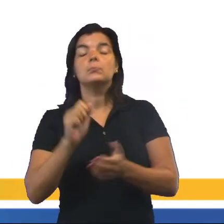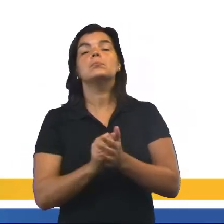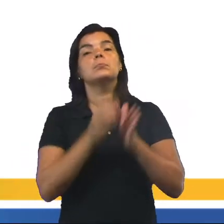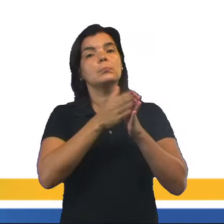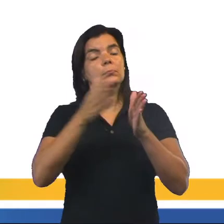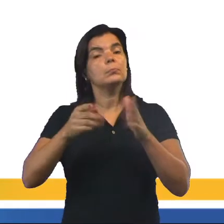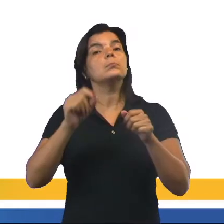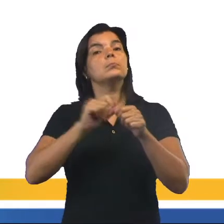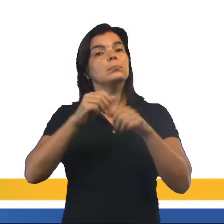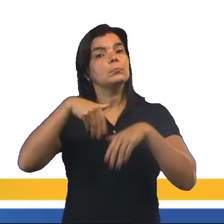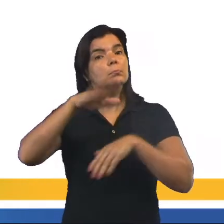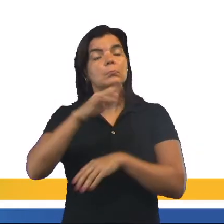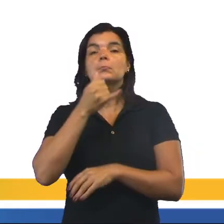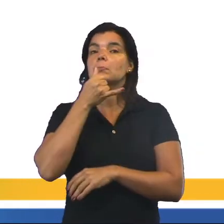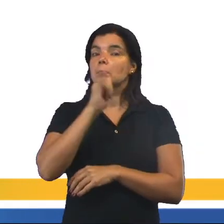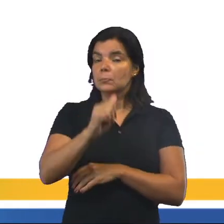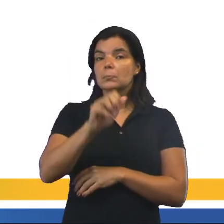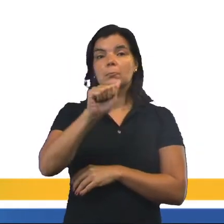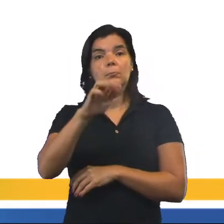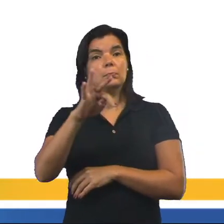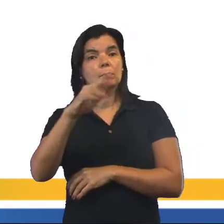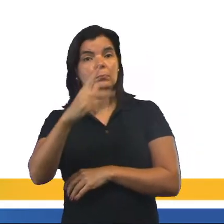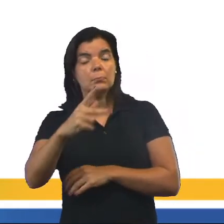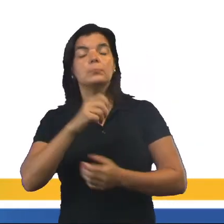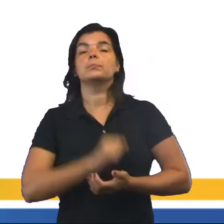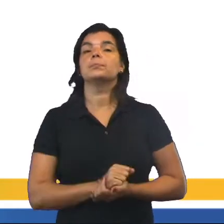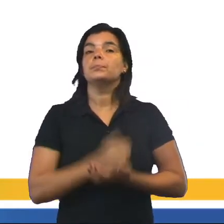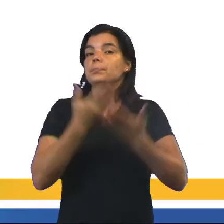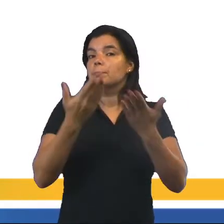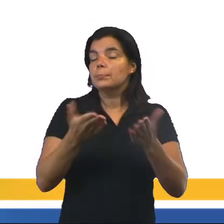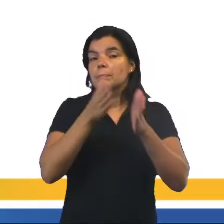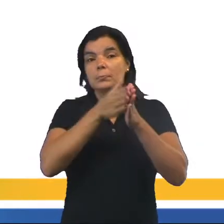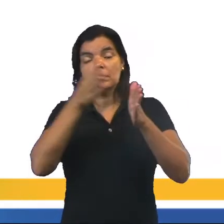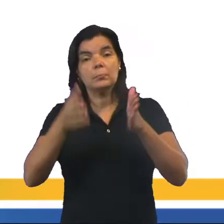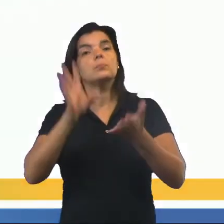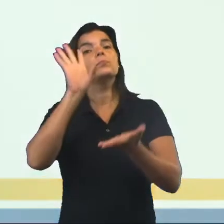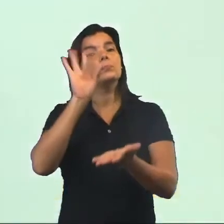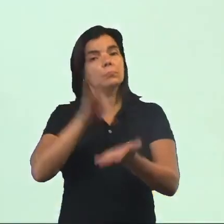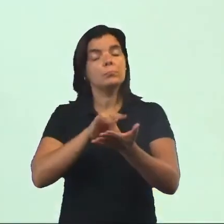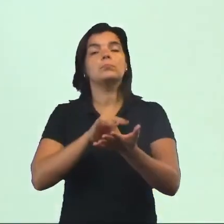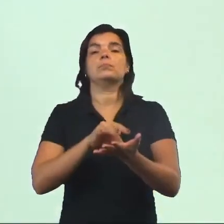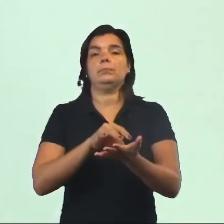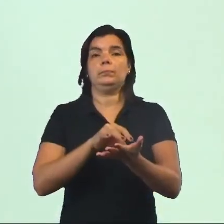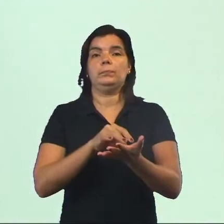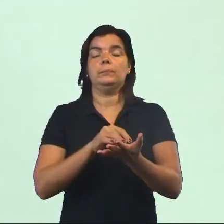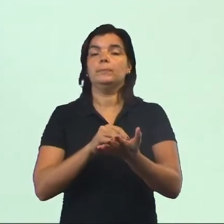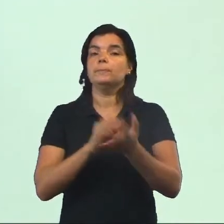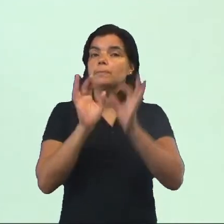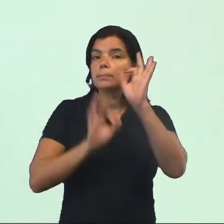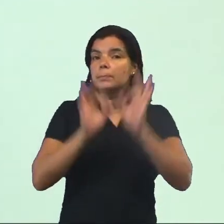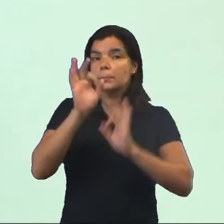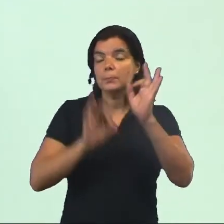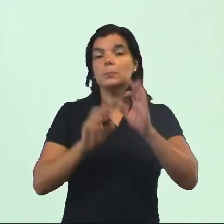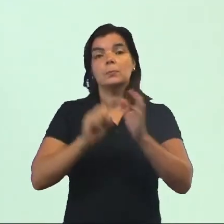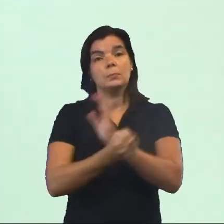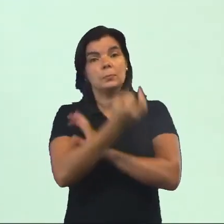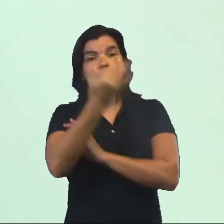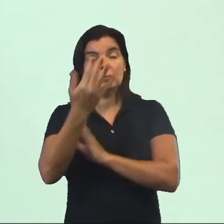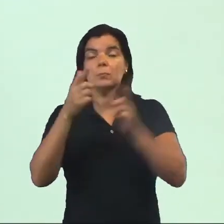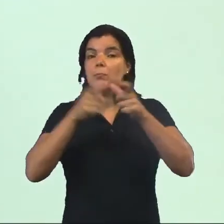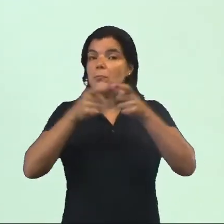que mais produz energia na forma de ATP. Então, a etapa que, de fato, vai produzir a